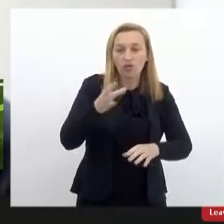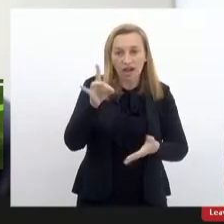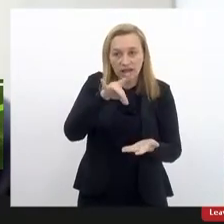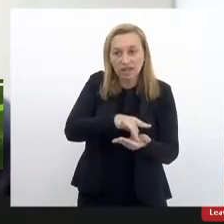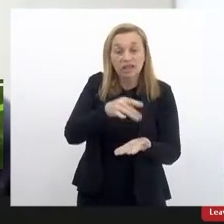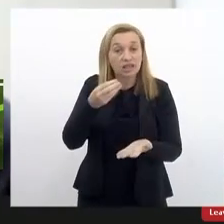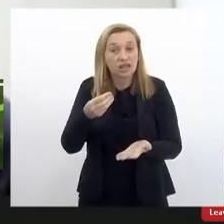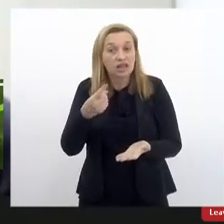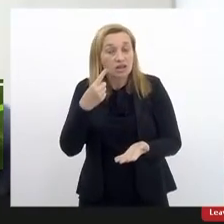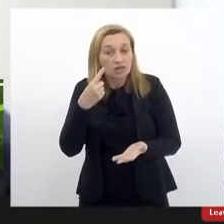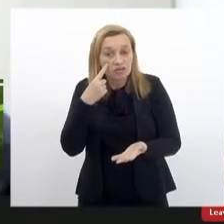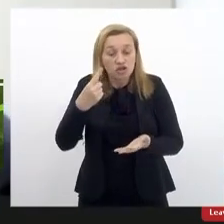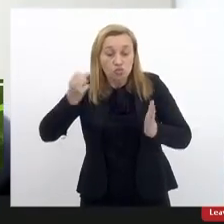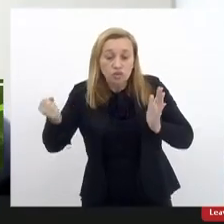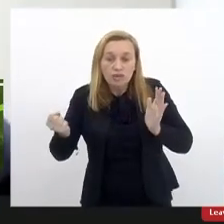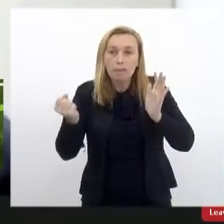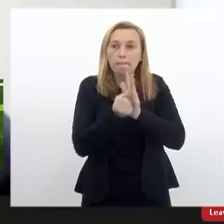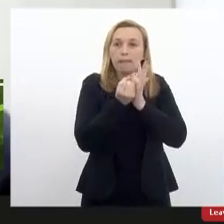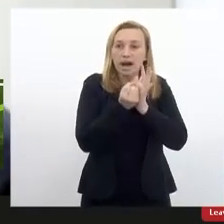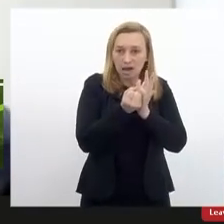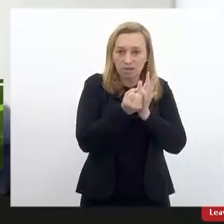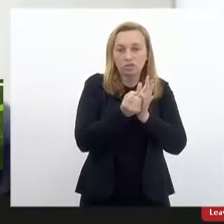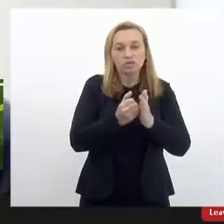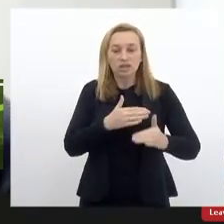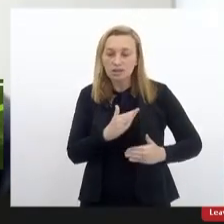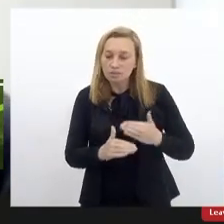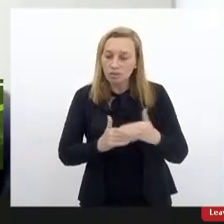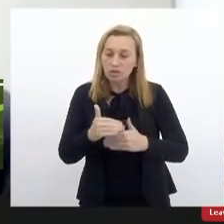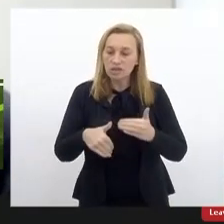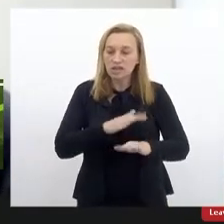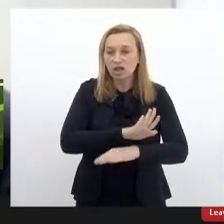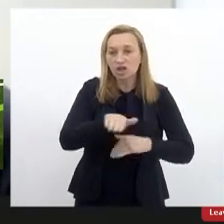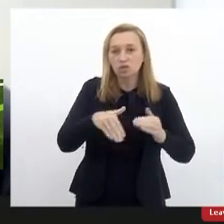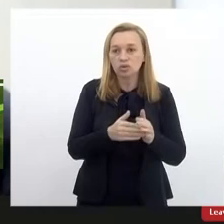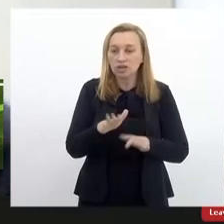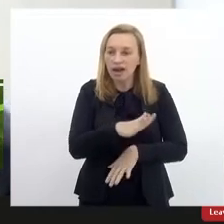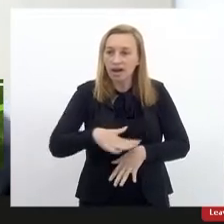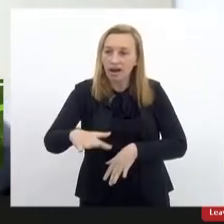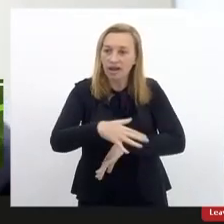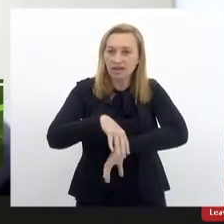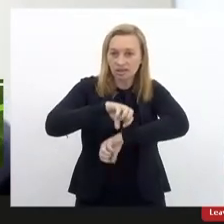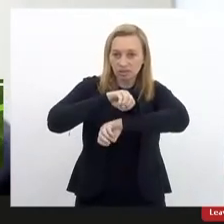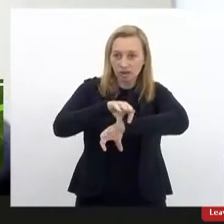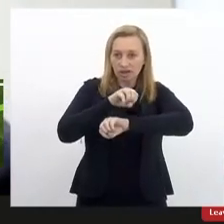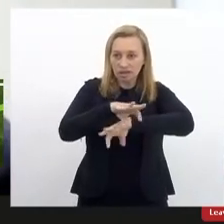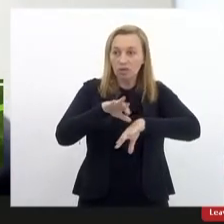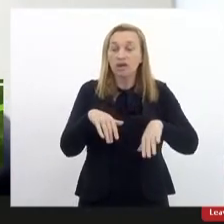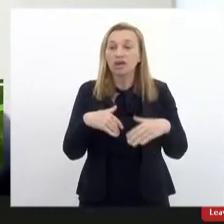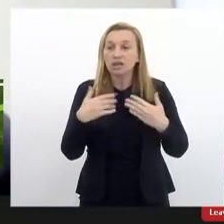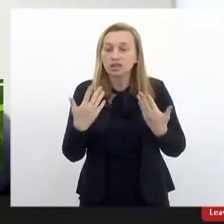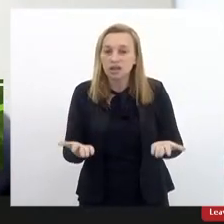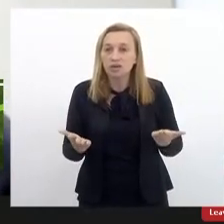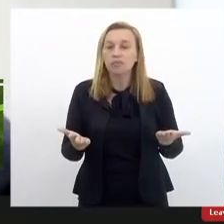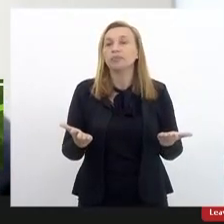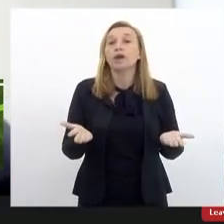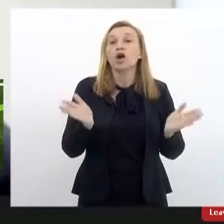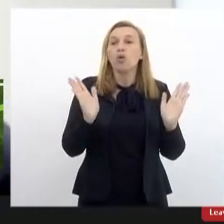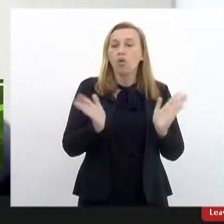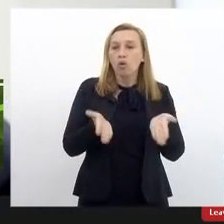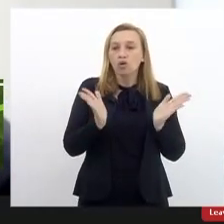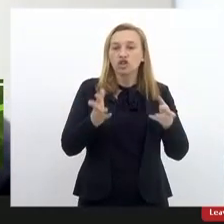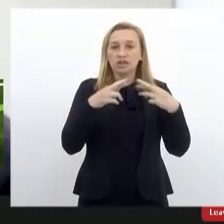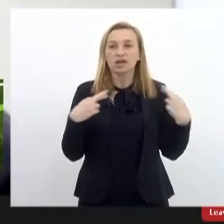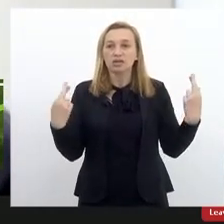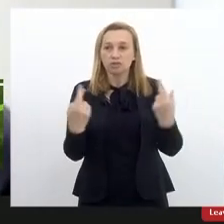vivenciado os impactos desse processo em toda a rede estadual de educação. Então considero que hoje essa